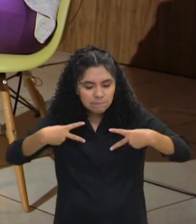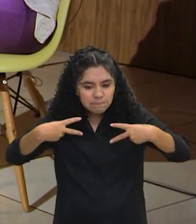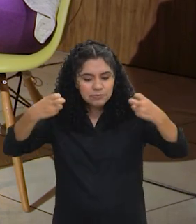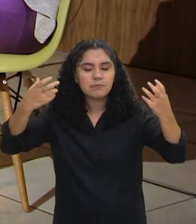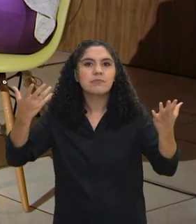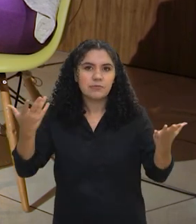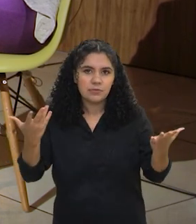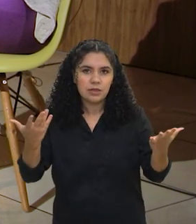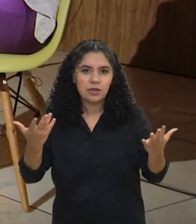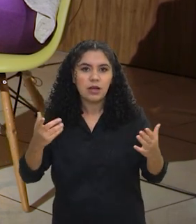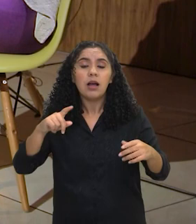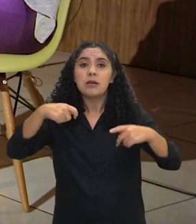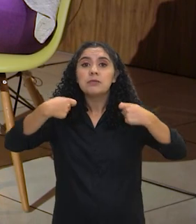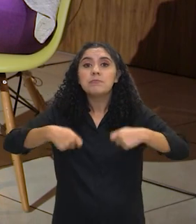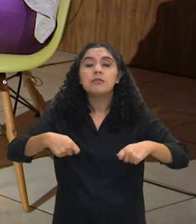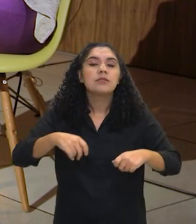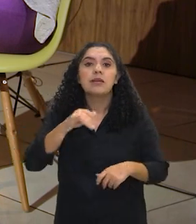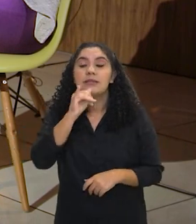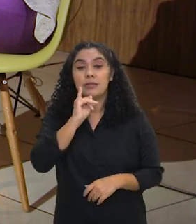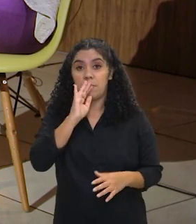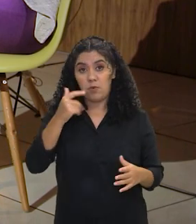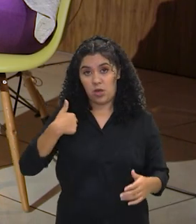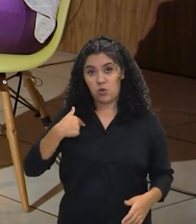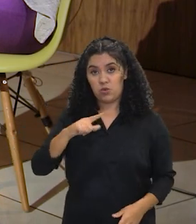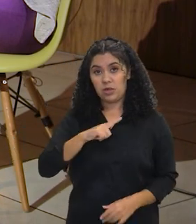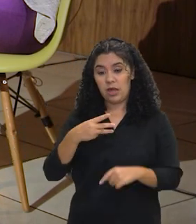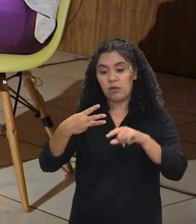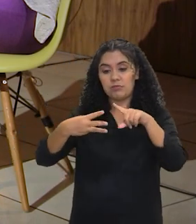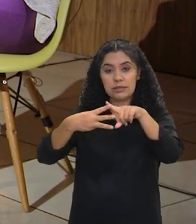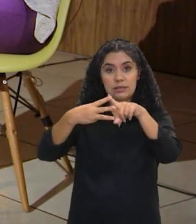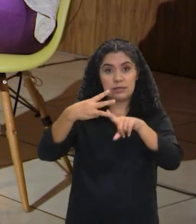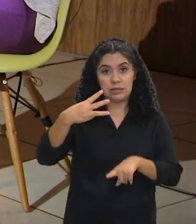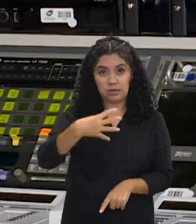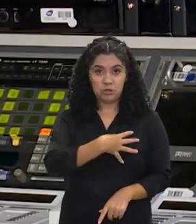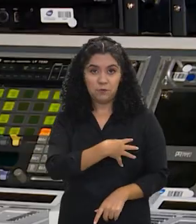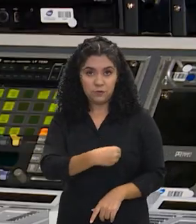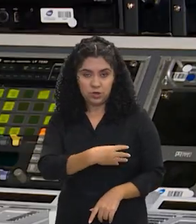observada nisso. É, nós temos que ter parâmetros. Olha, eu tenho três filhos.